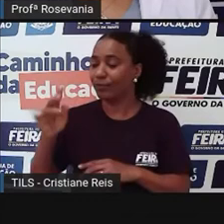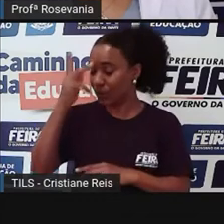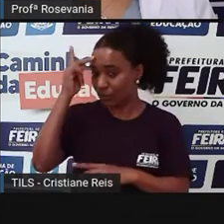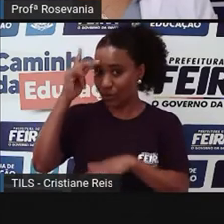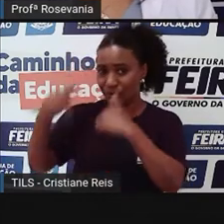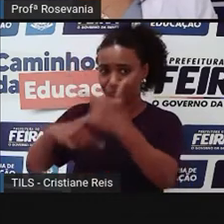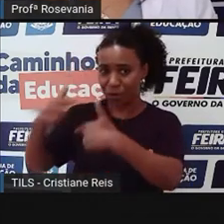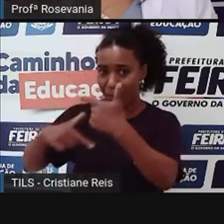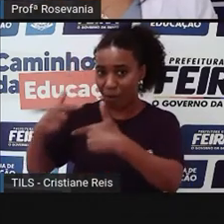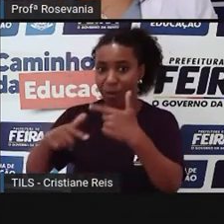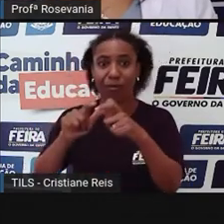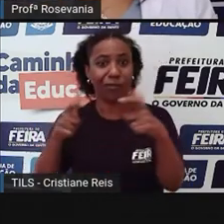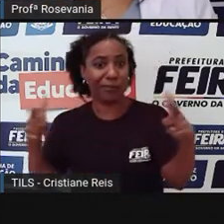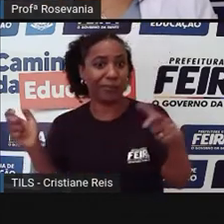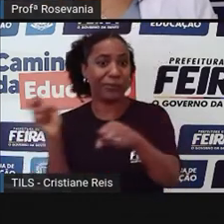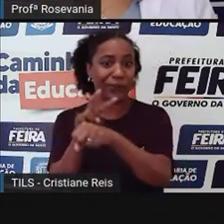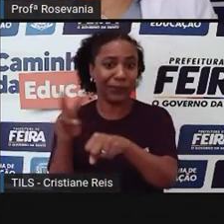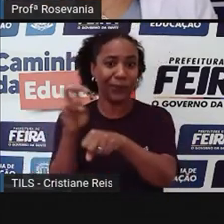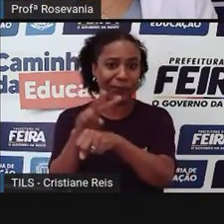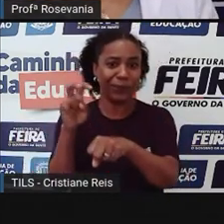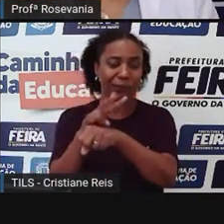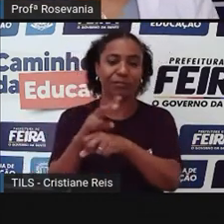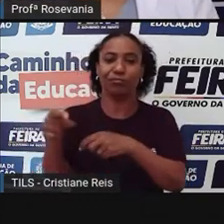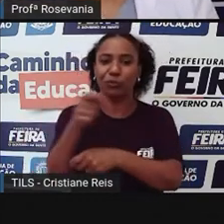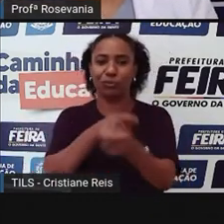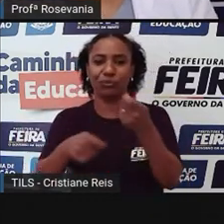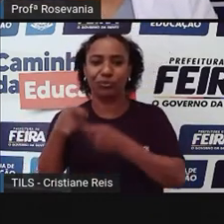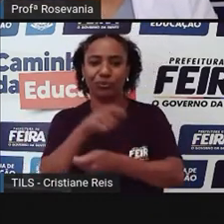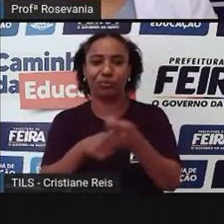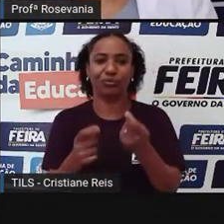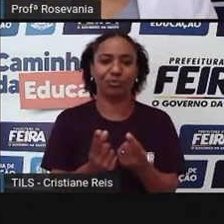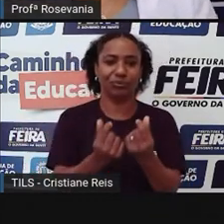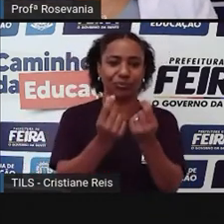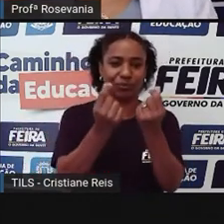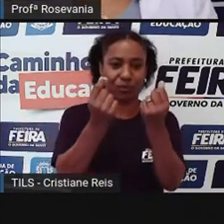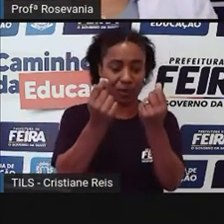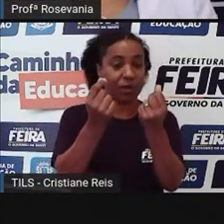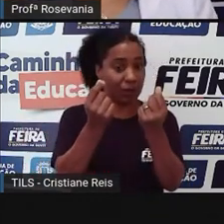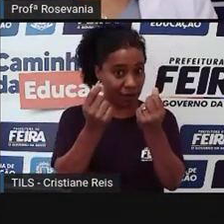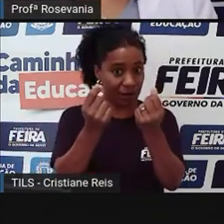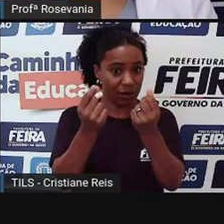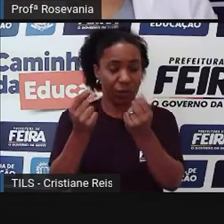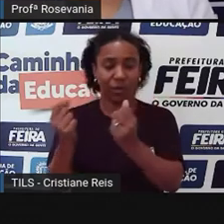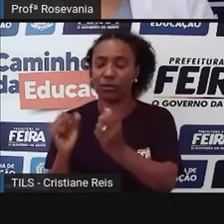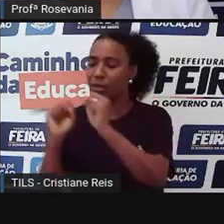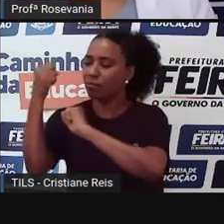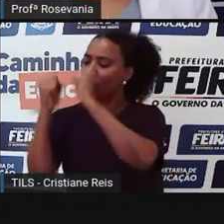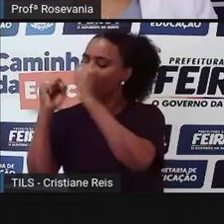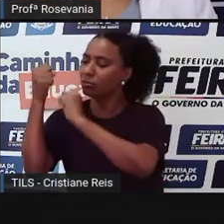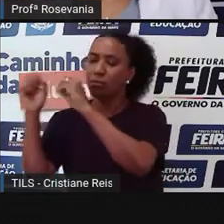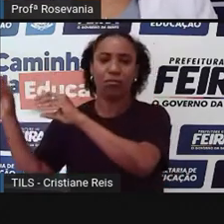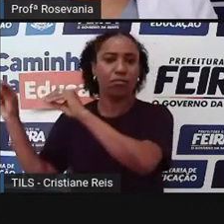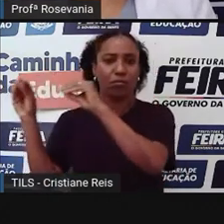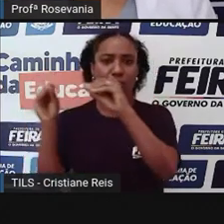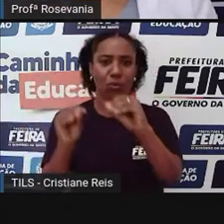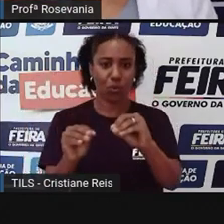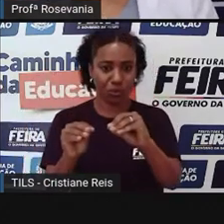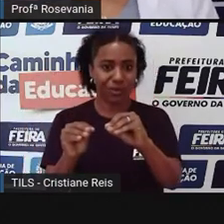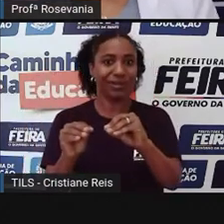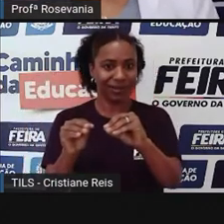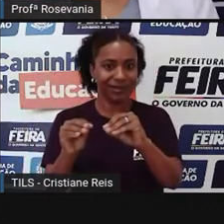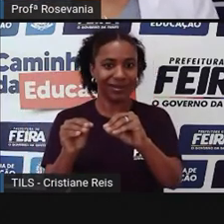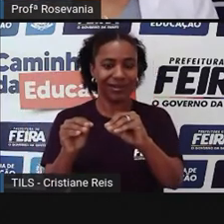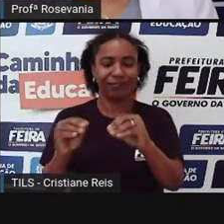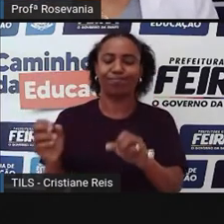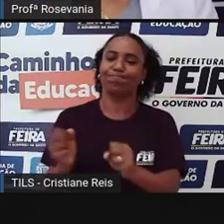economia da região, justamente pelo fato de que uma empresa instalada aí chama vários outros serviços para alugar, oferece uma série